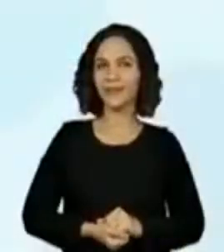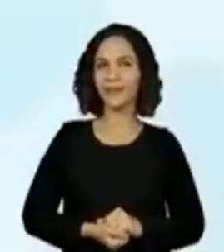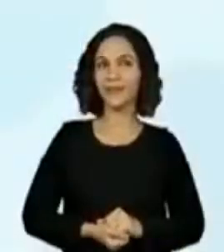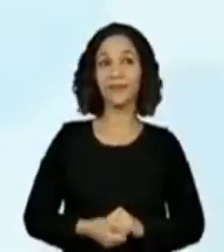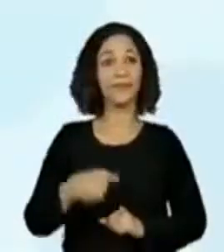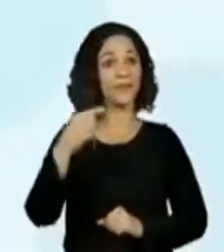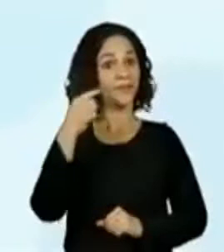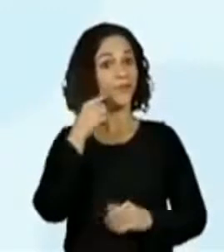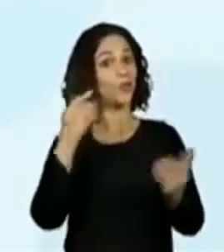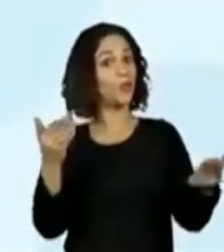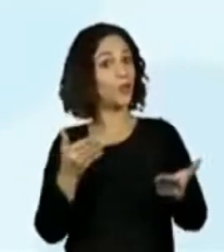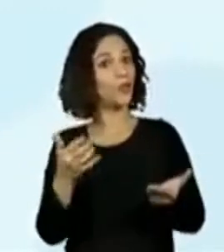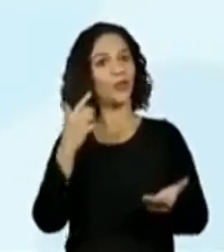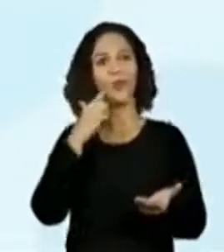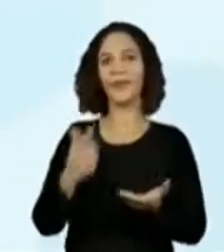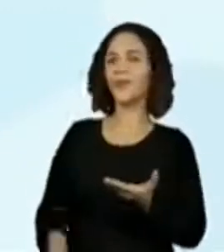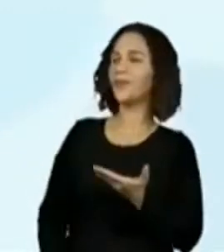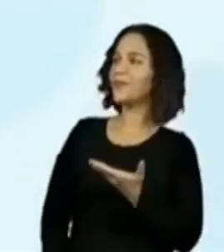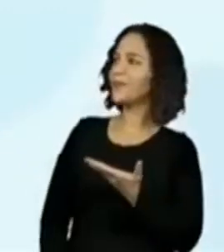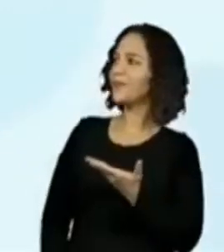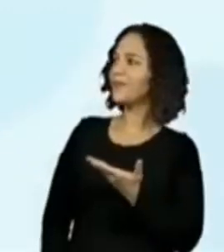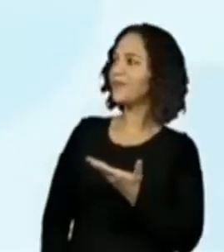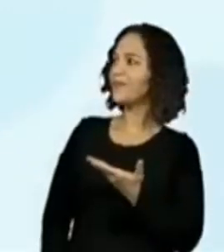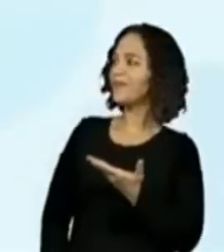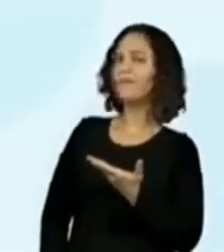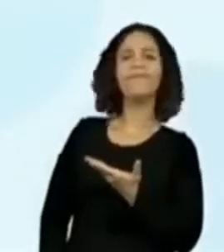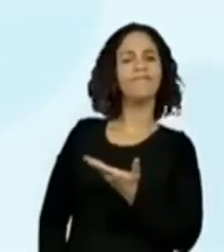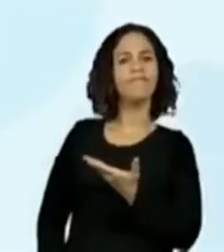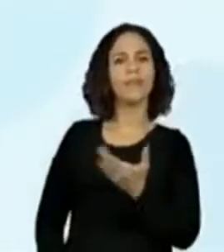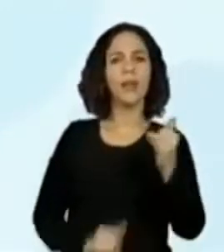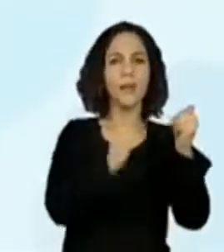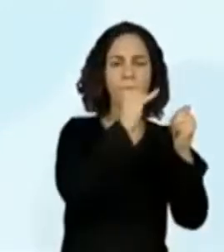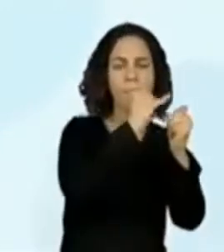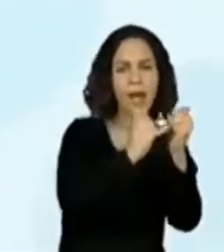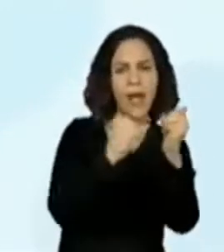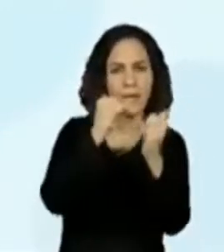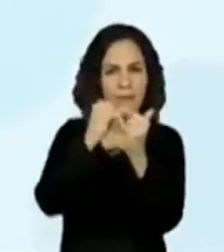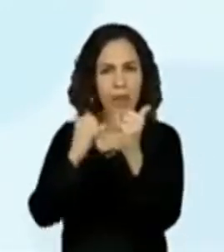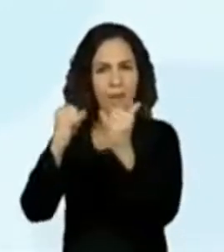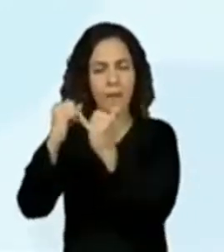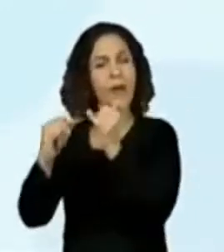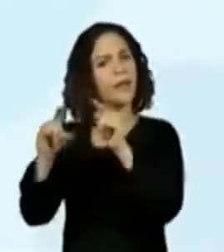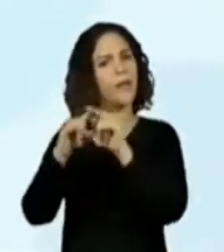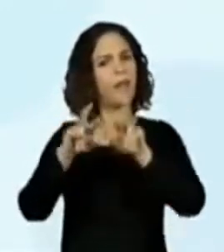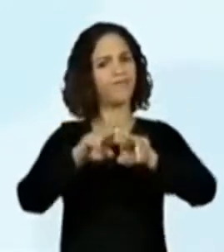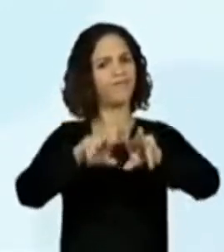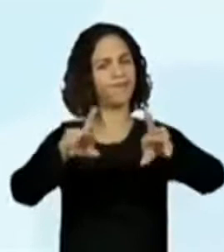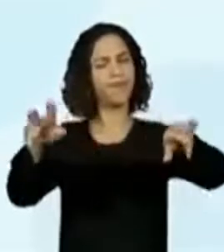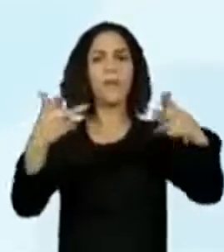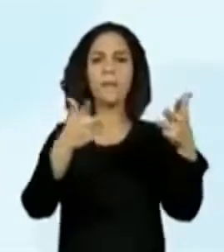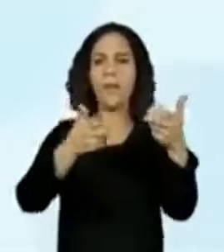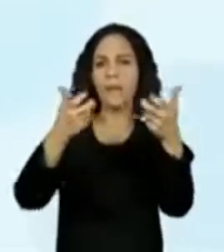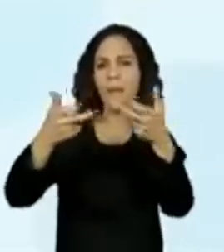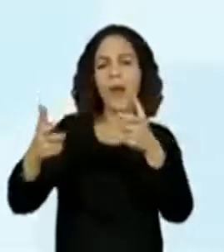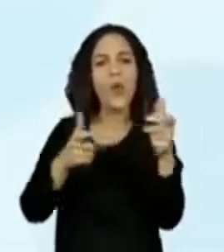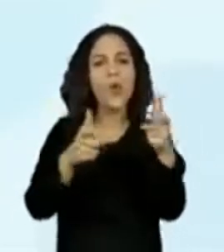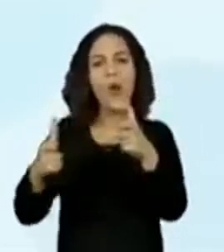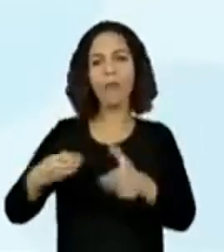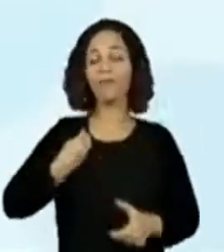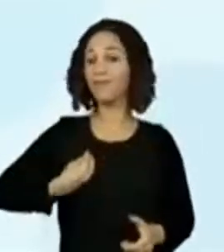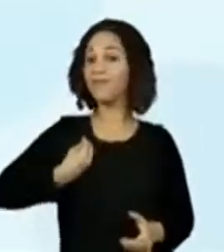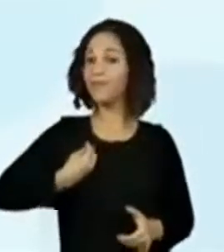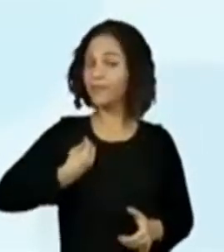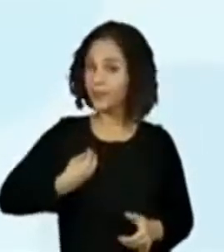Hoje nós vamos trabalhar reconhecer semelhanças e diferenças entre os lugares de vivências e